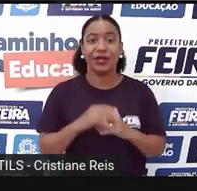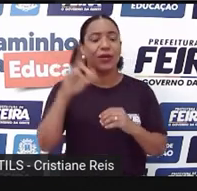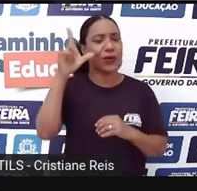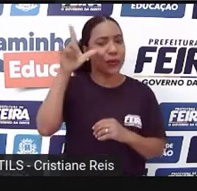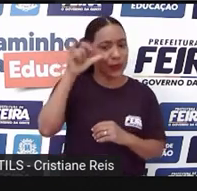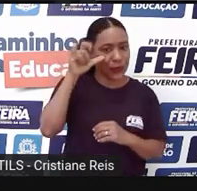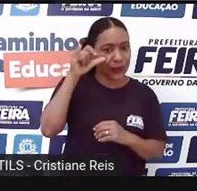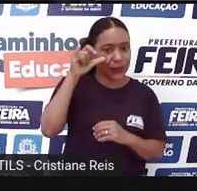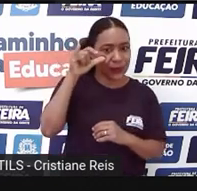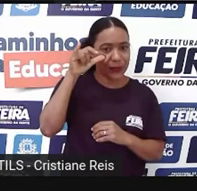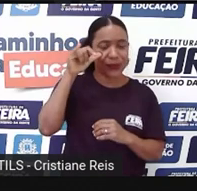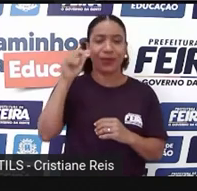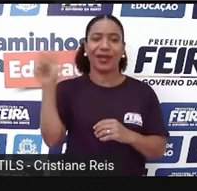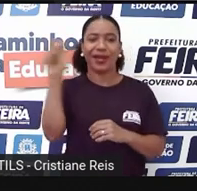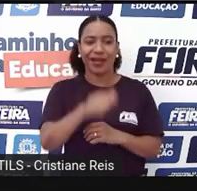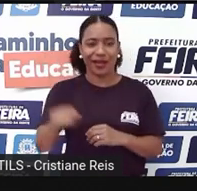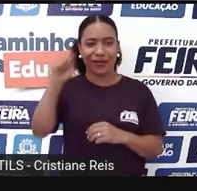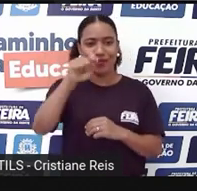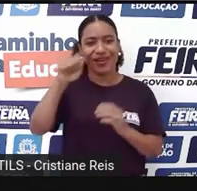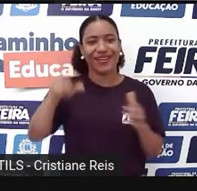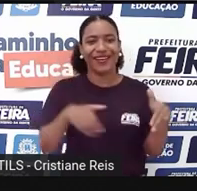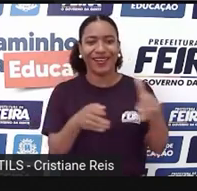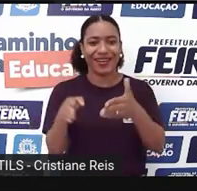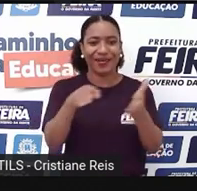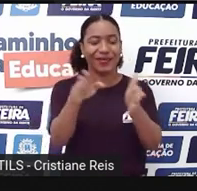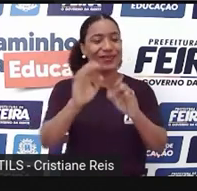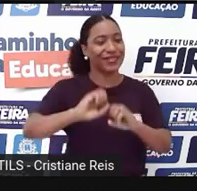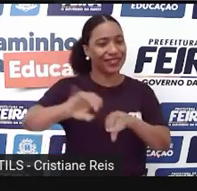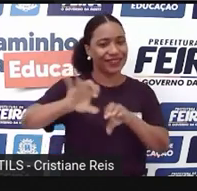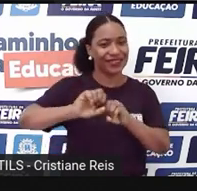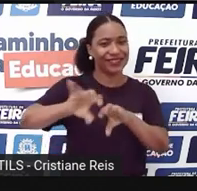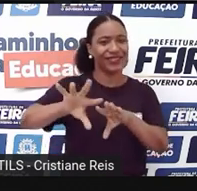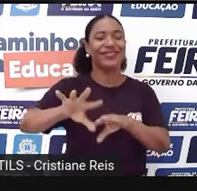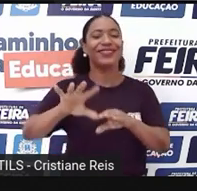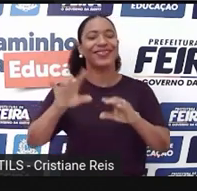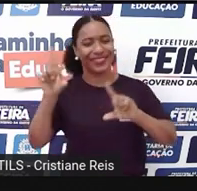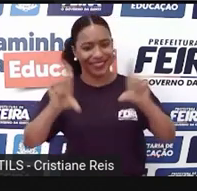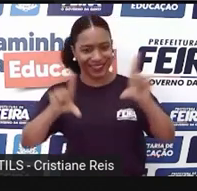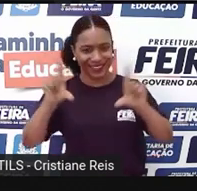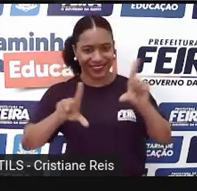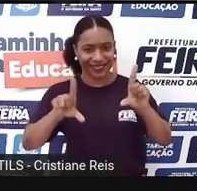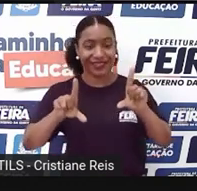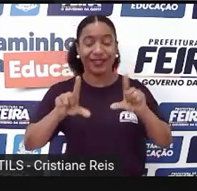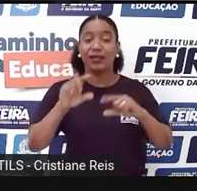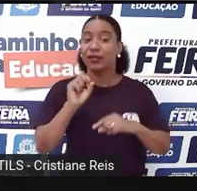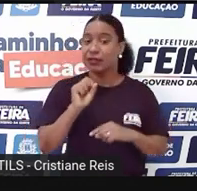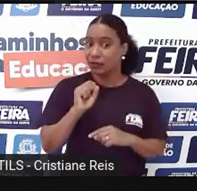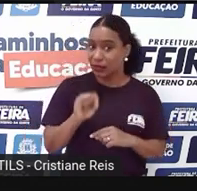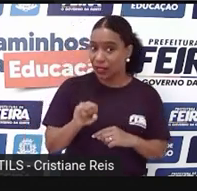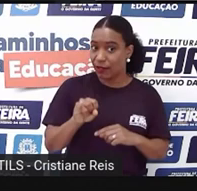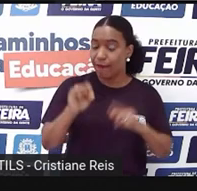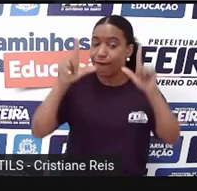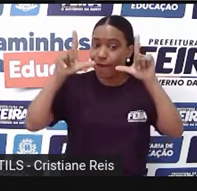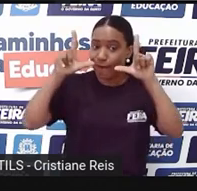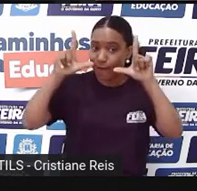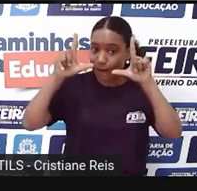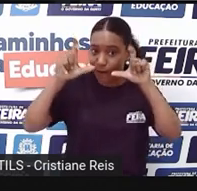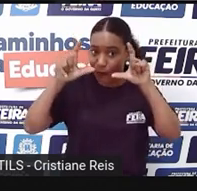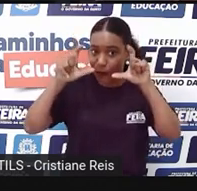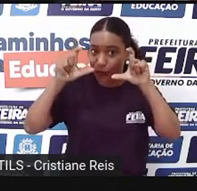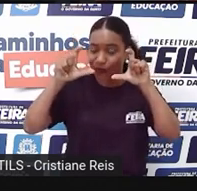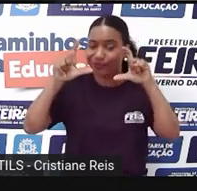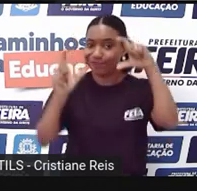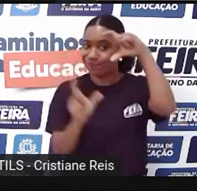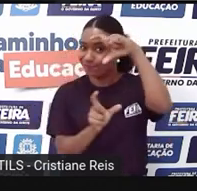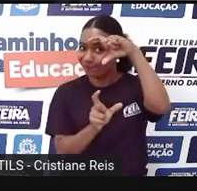Arroba Caminhos Da Educacão TV Se vocês optarem Por fazer uma foto Não se